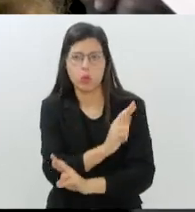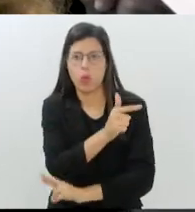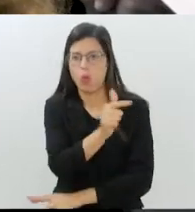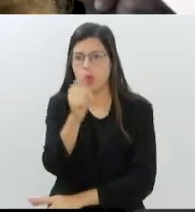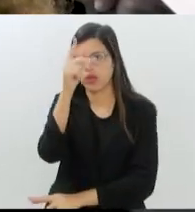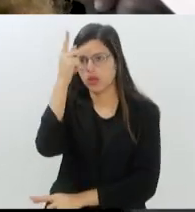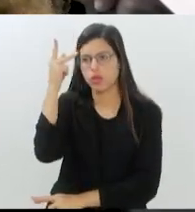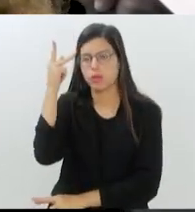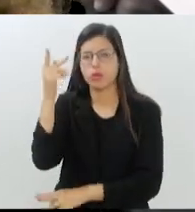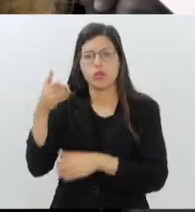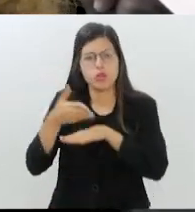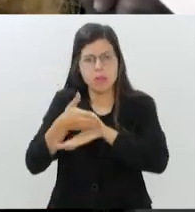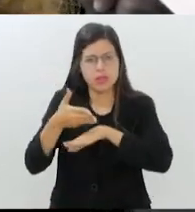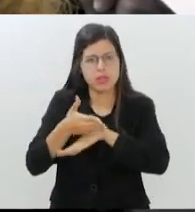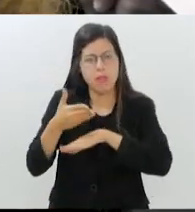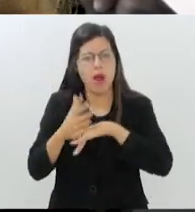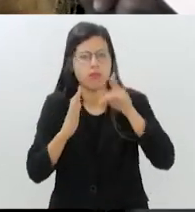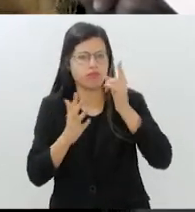ao camarote.